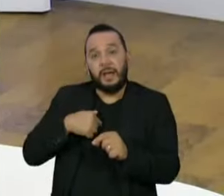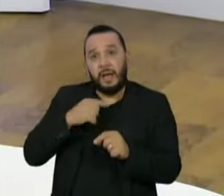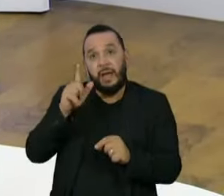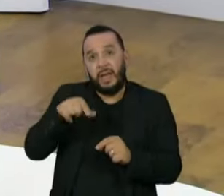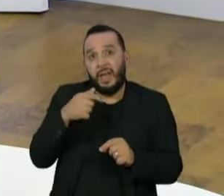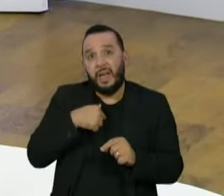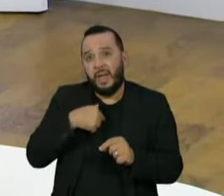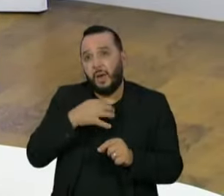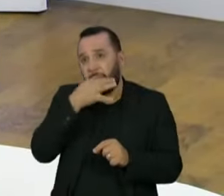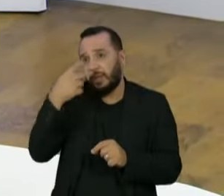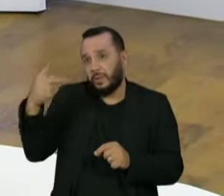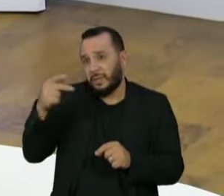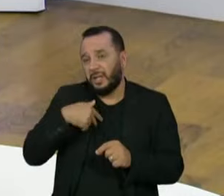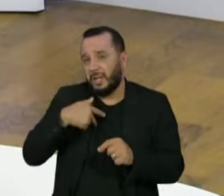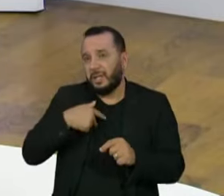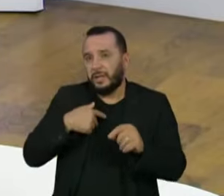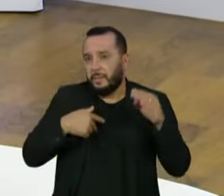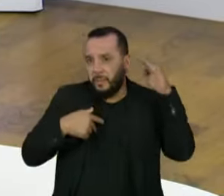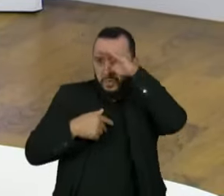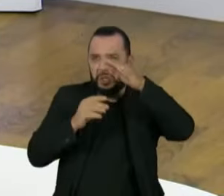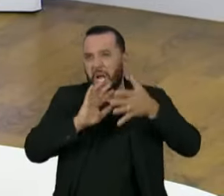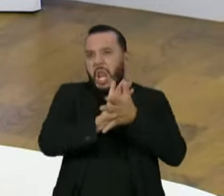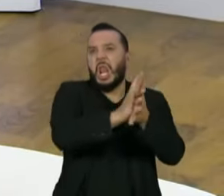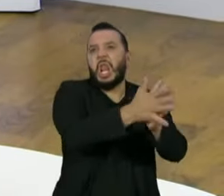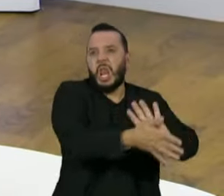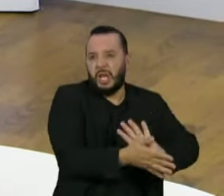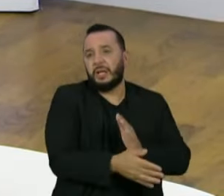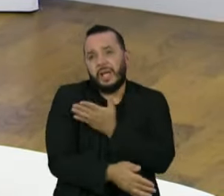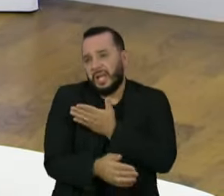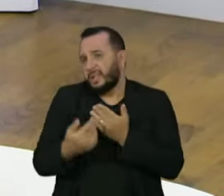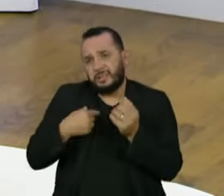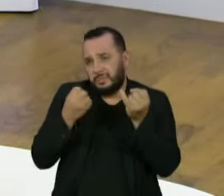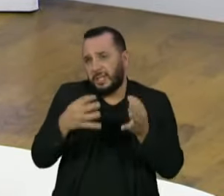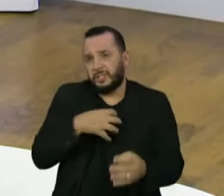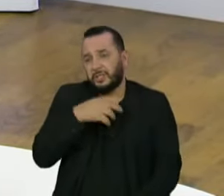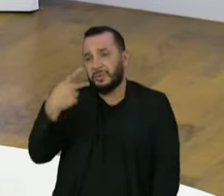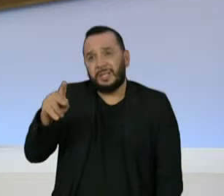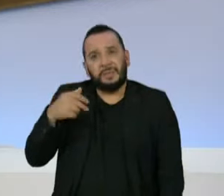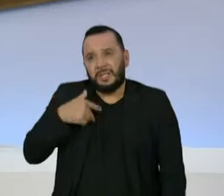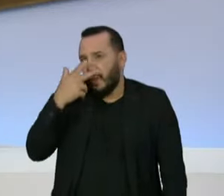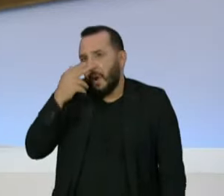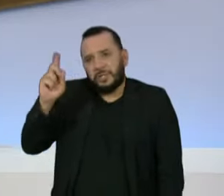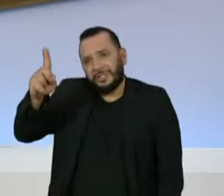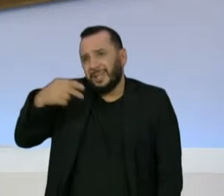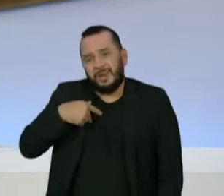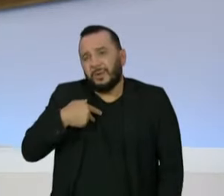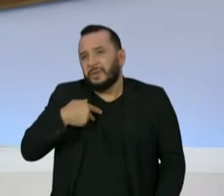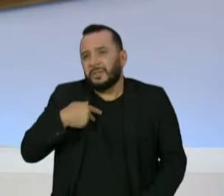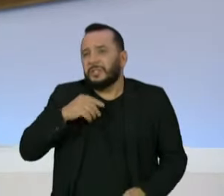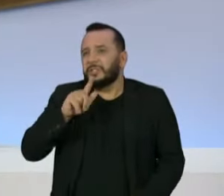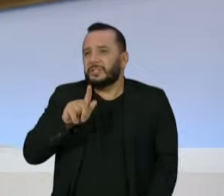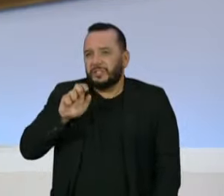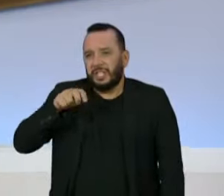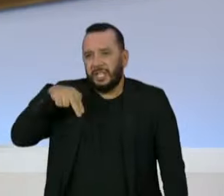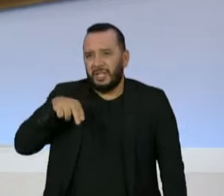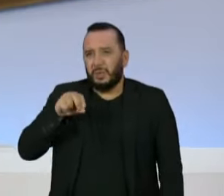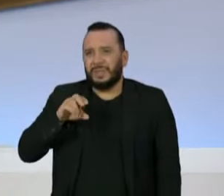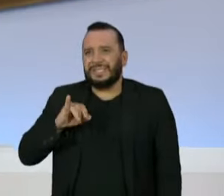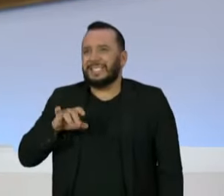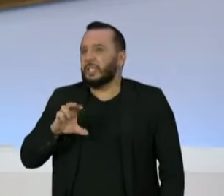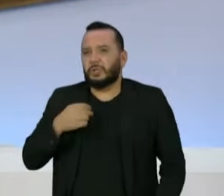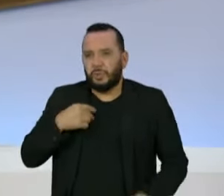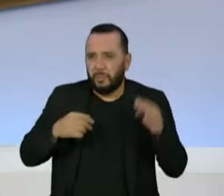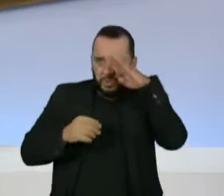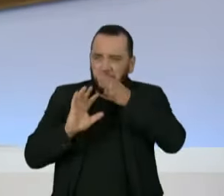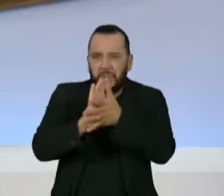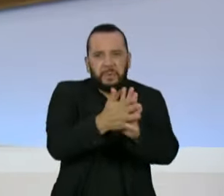isso pode chegar a uma composição, porque ele argumenta tecnicamente e mostra. E esse processo de convencimento enriquece o debate e favorece aos senadores que não